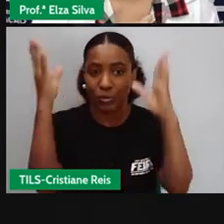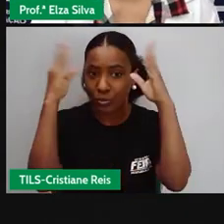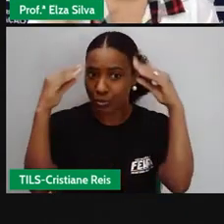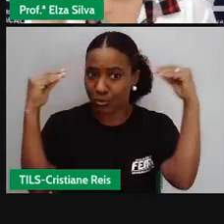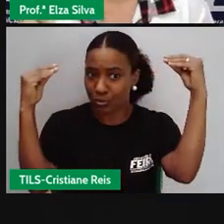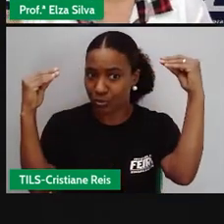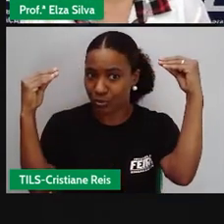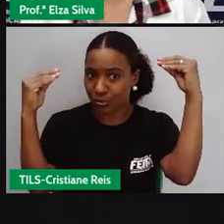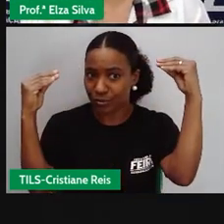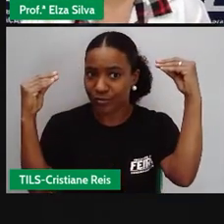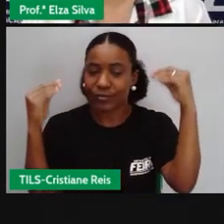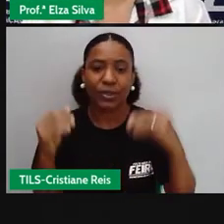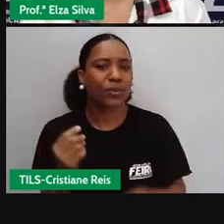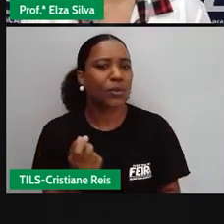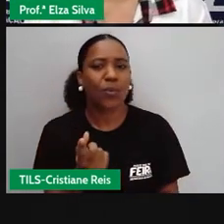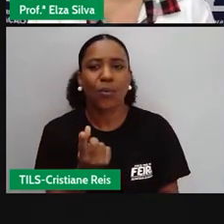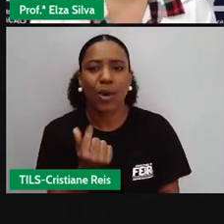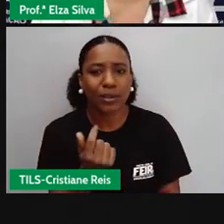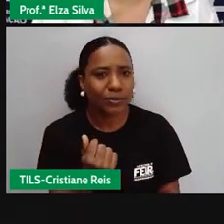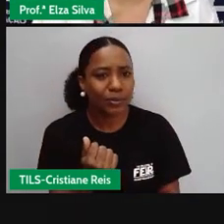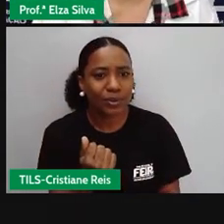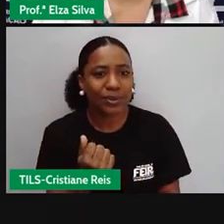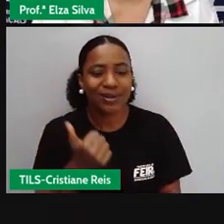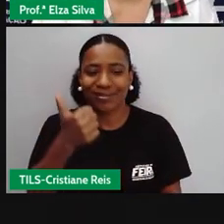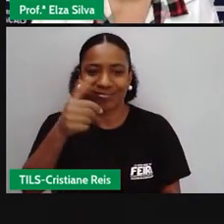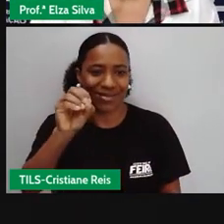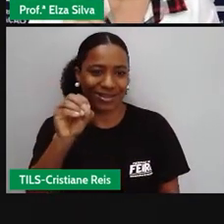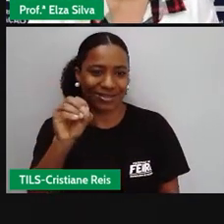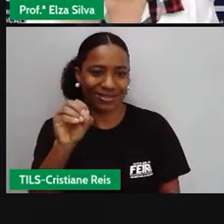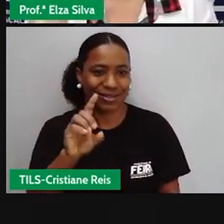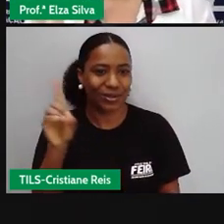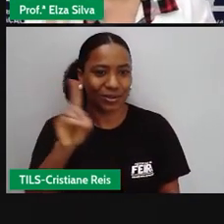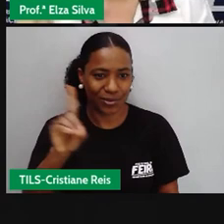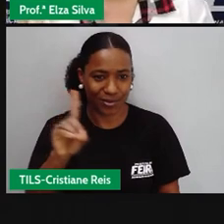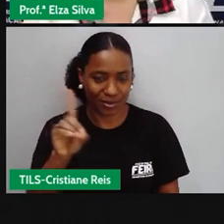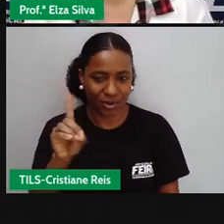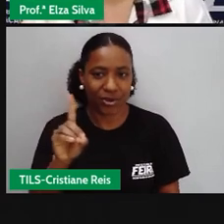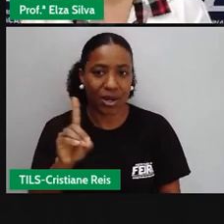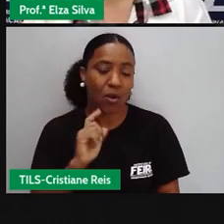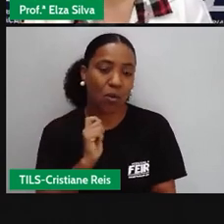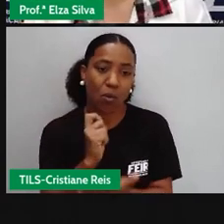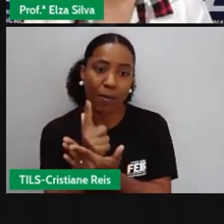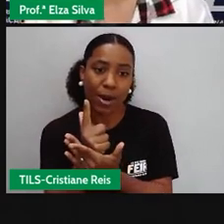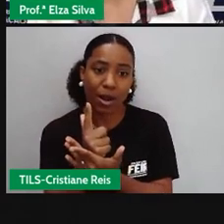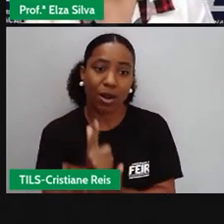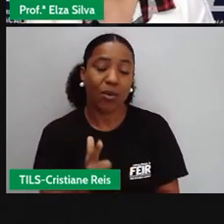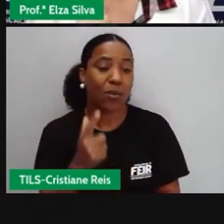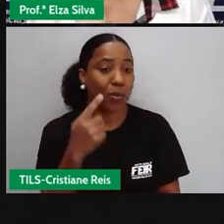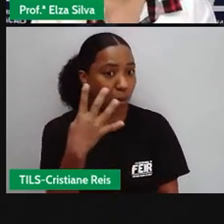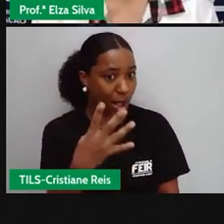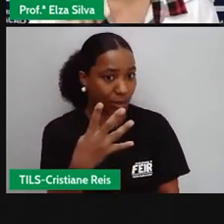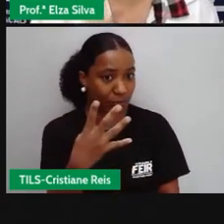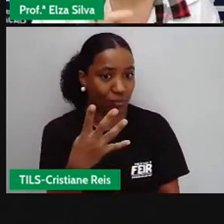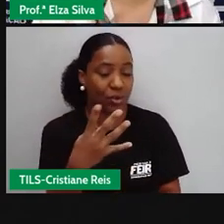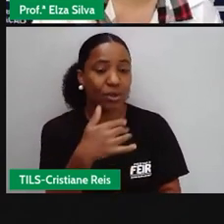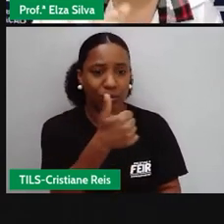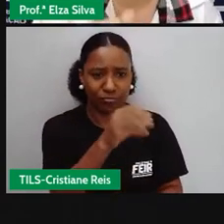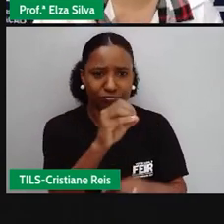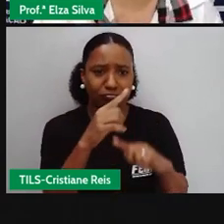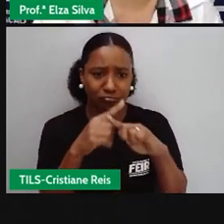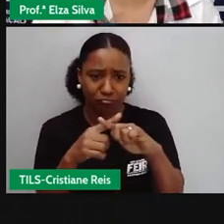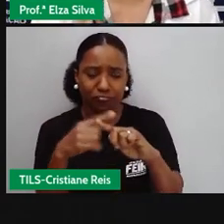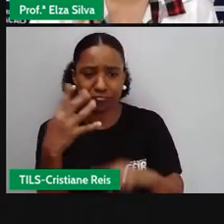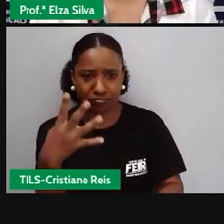chapéu de palha? Ten dólares. Dez dólares. Como eu terei que comprar quatro, então só com